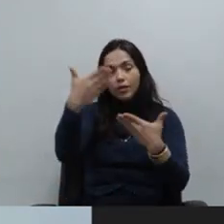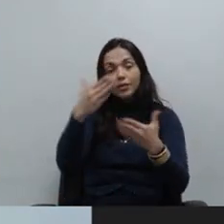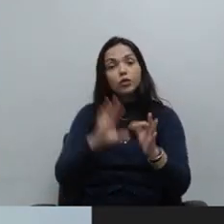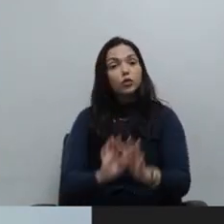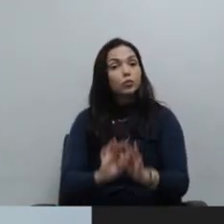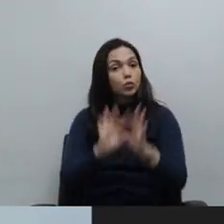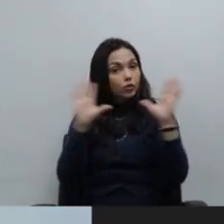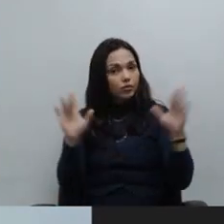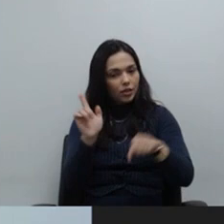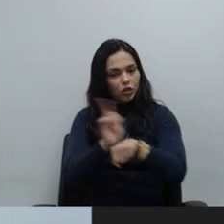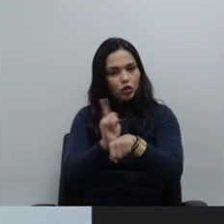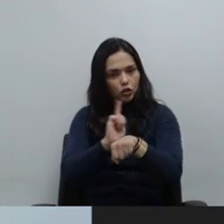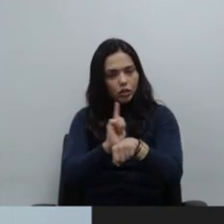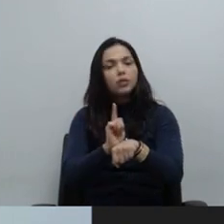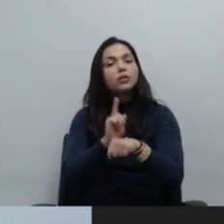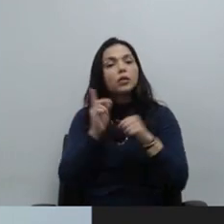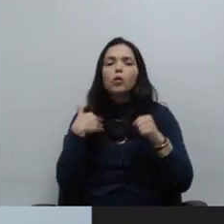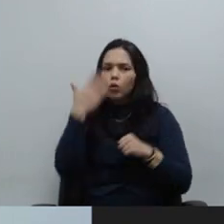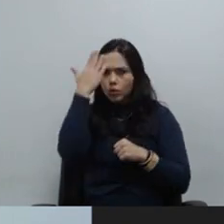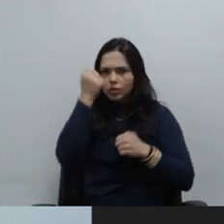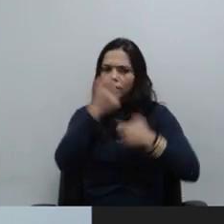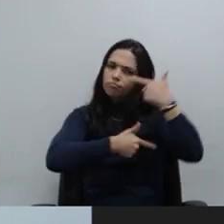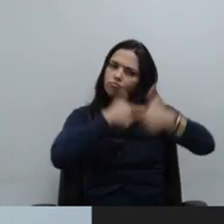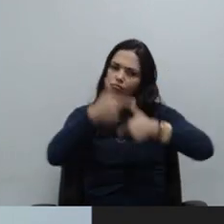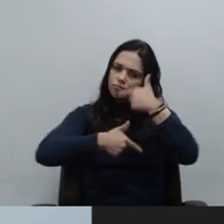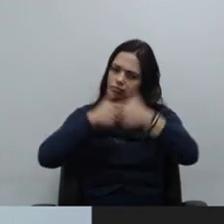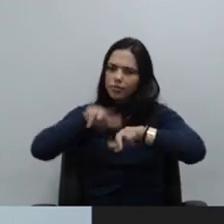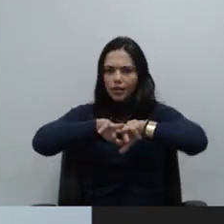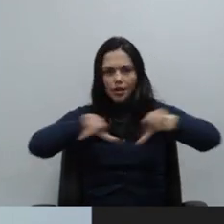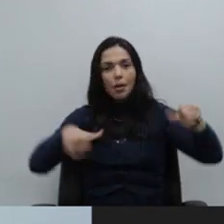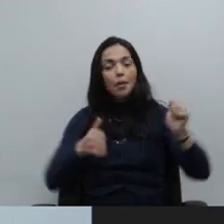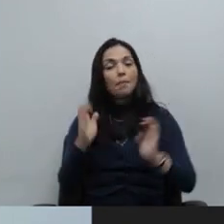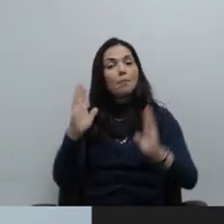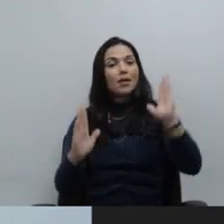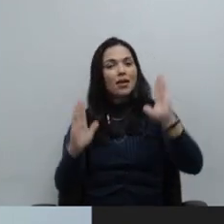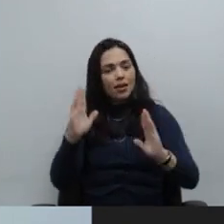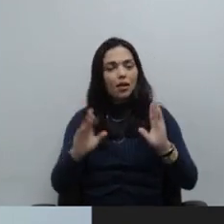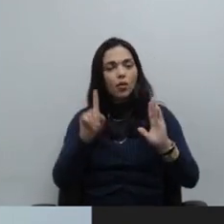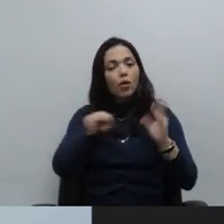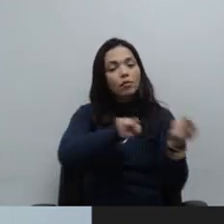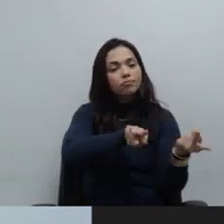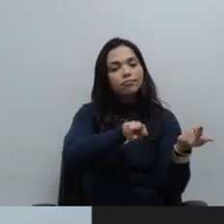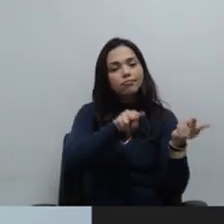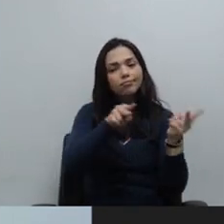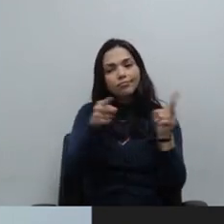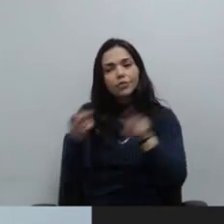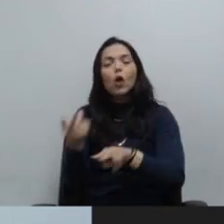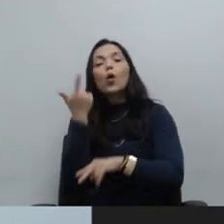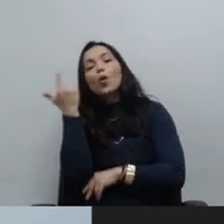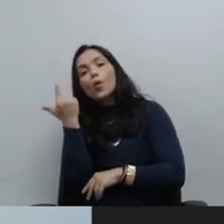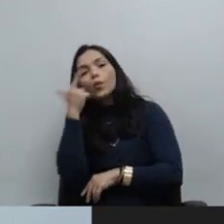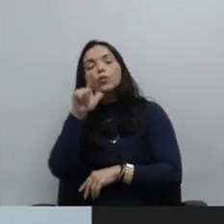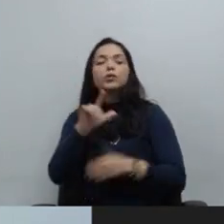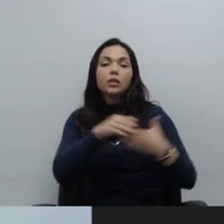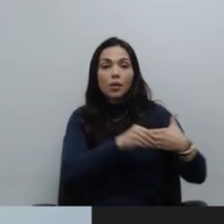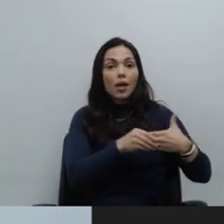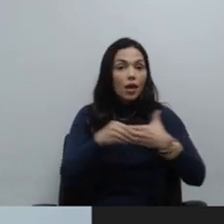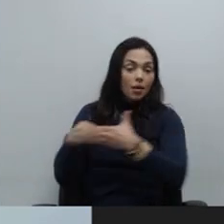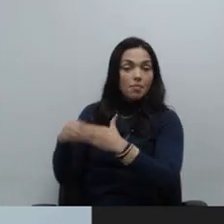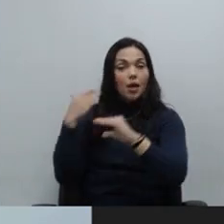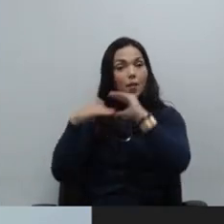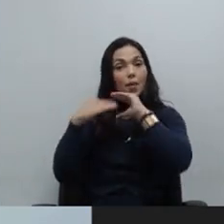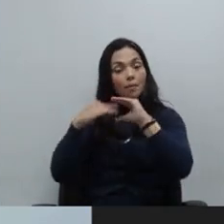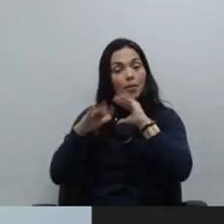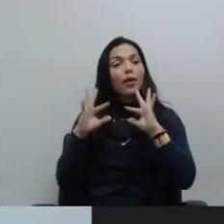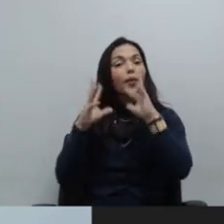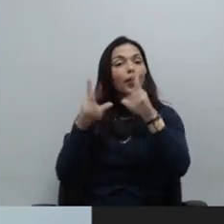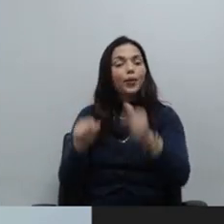que mesmo com tantas tarefas que são inerentes a esse período, e que ainda é um período de transição, conseguiu me encaminhar por e-mail e encaminhou a todos os